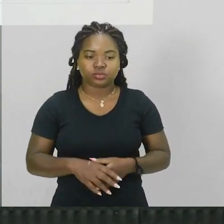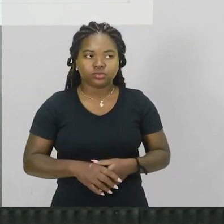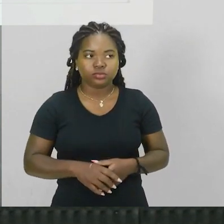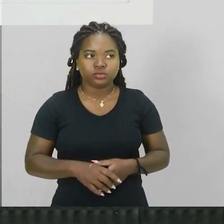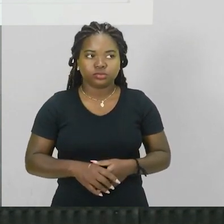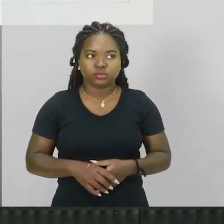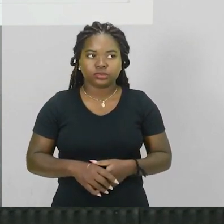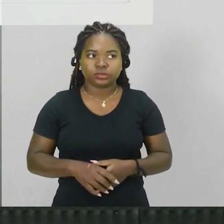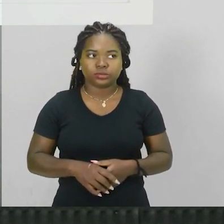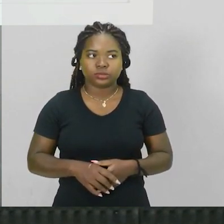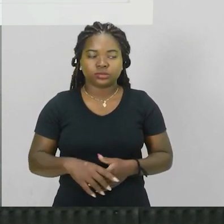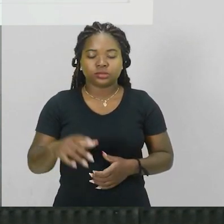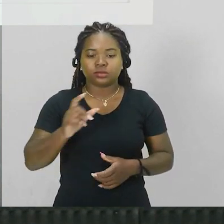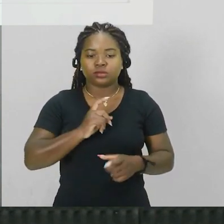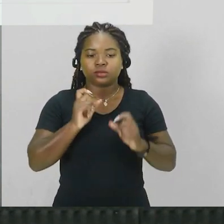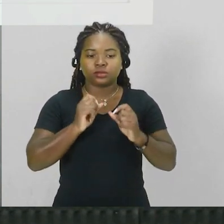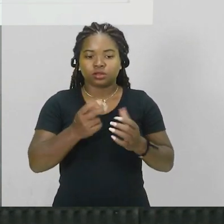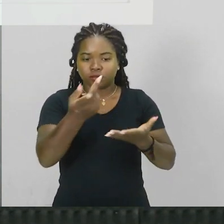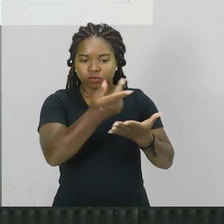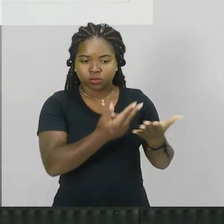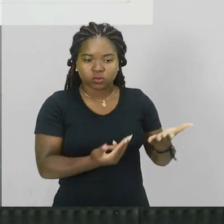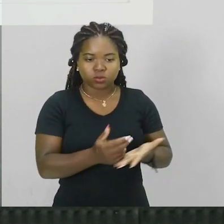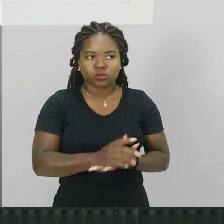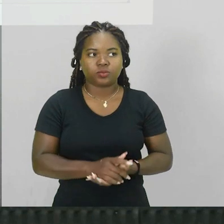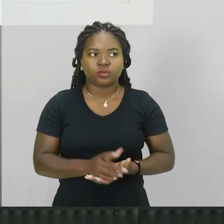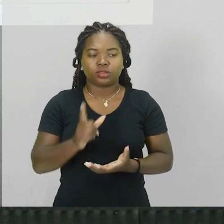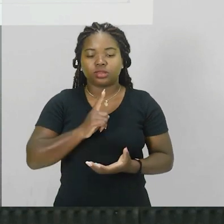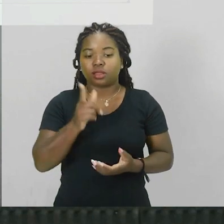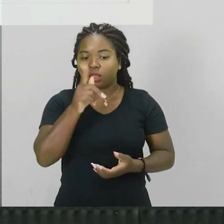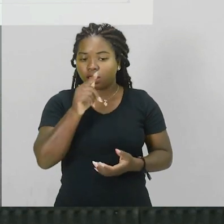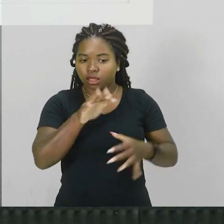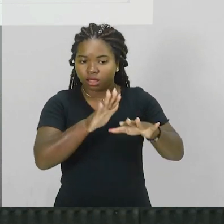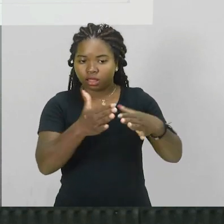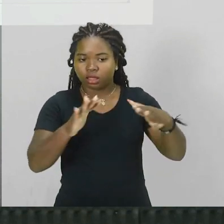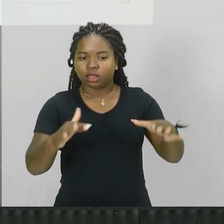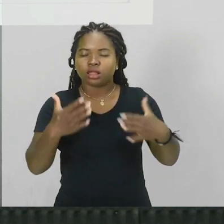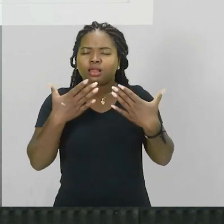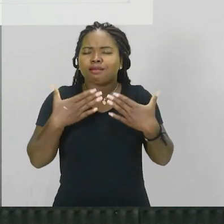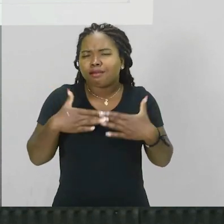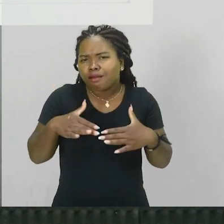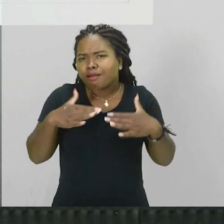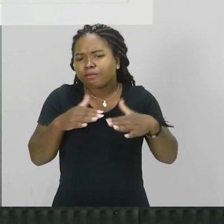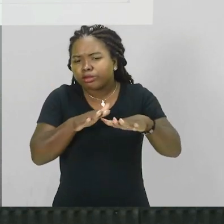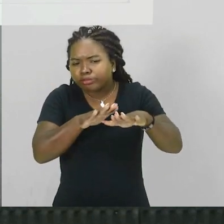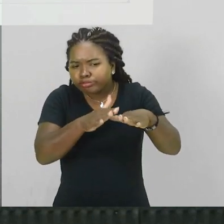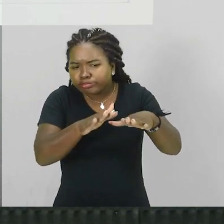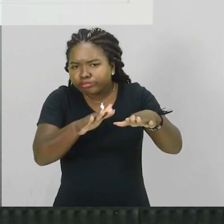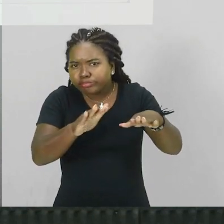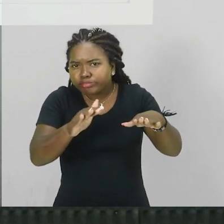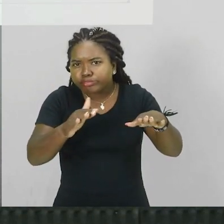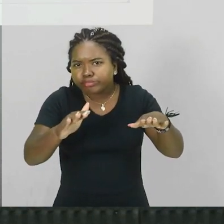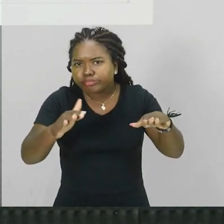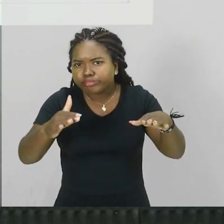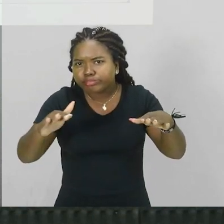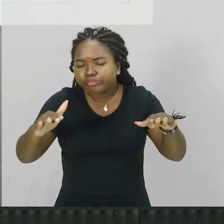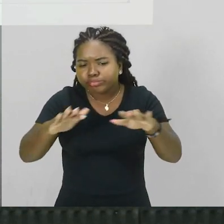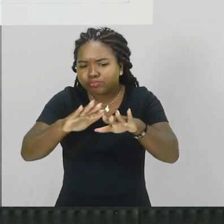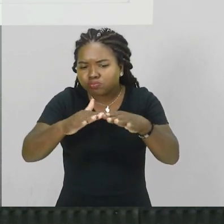nós temos aqui as águas calmas do oceano,